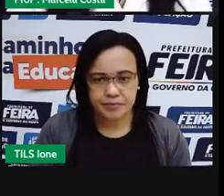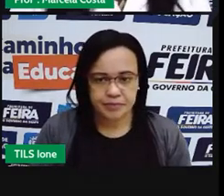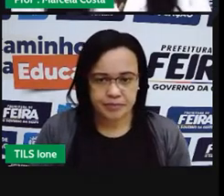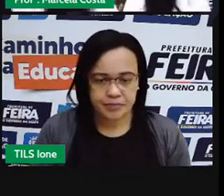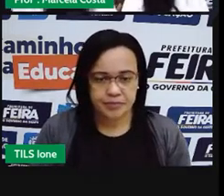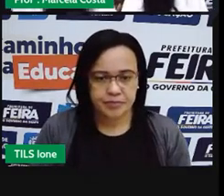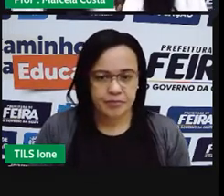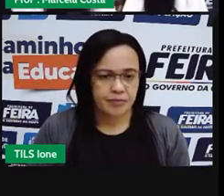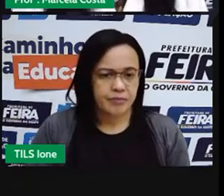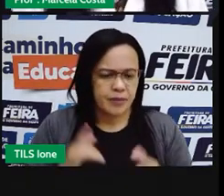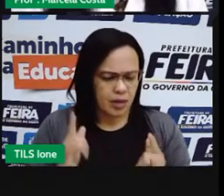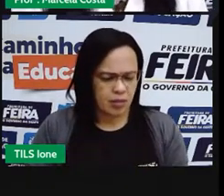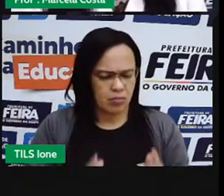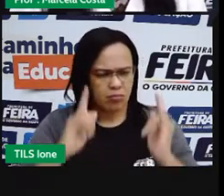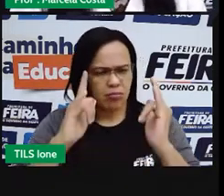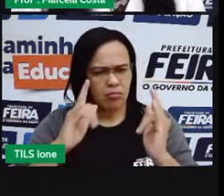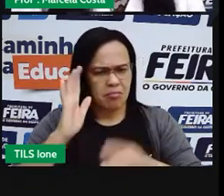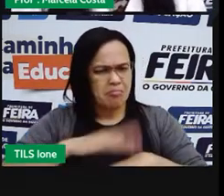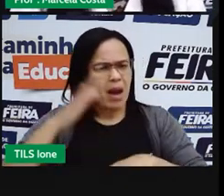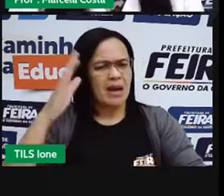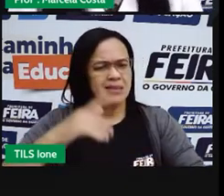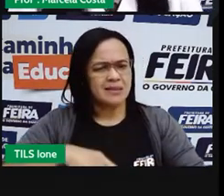apartamento que gastou mais água?